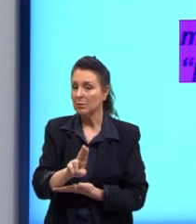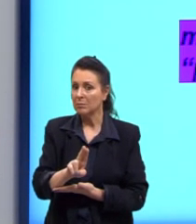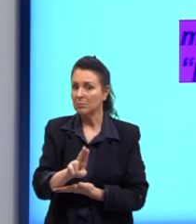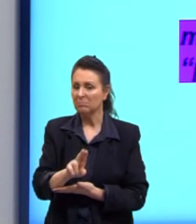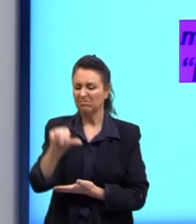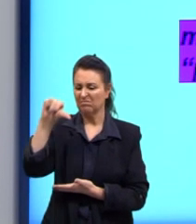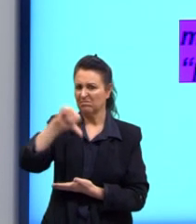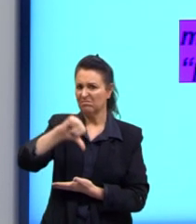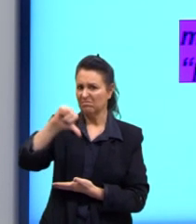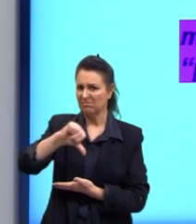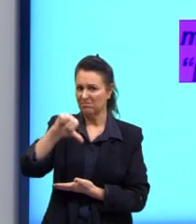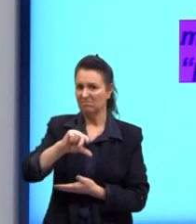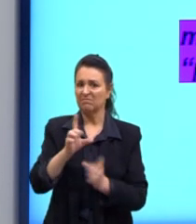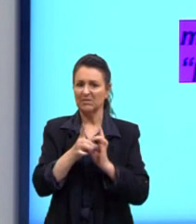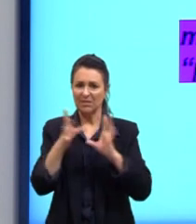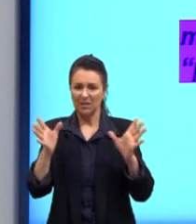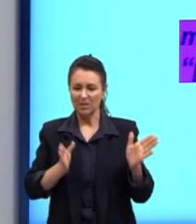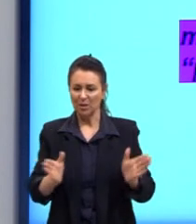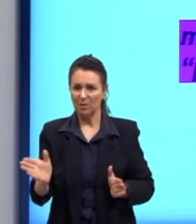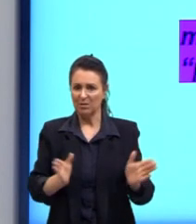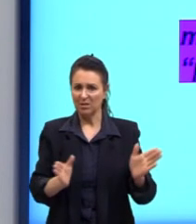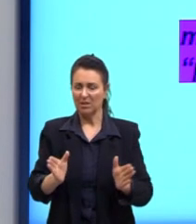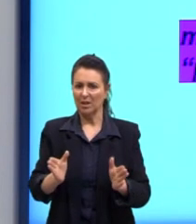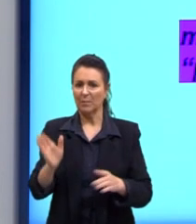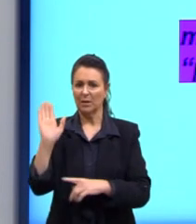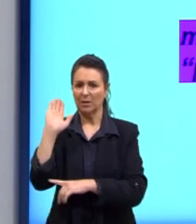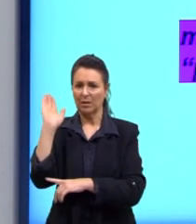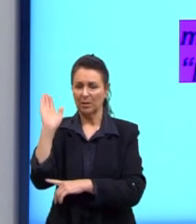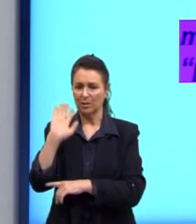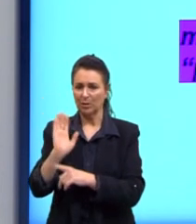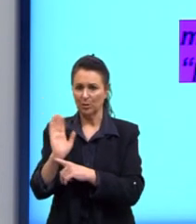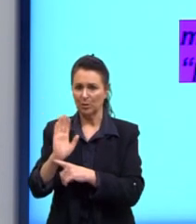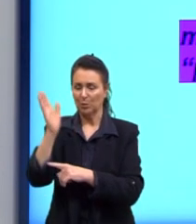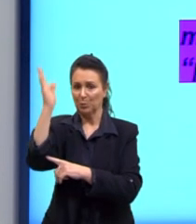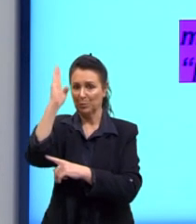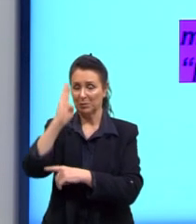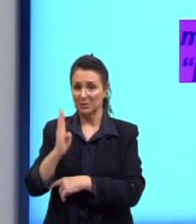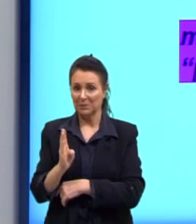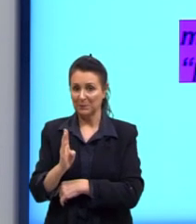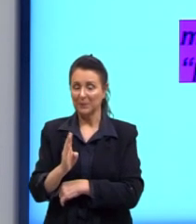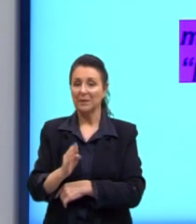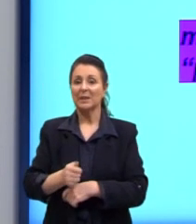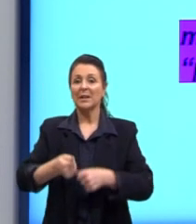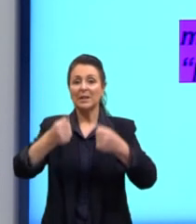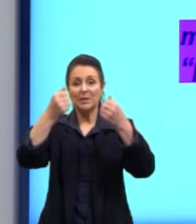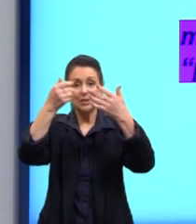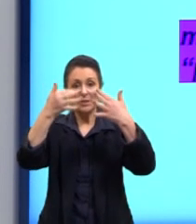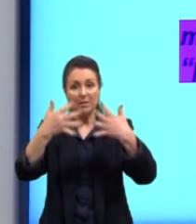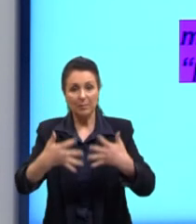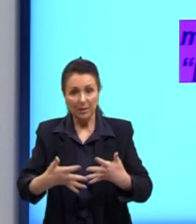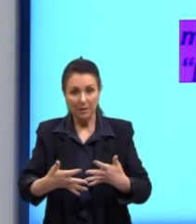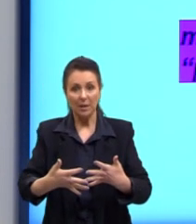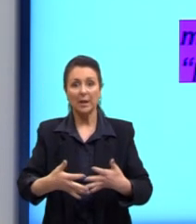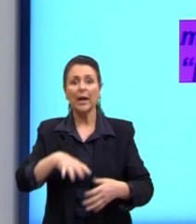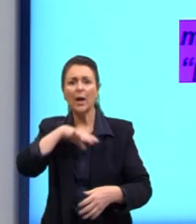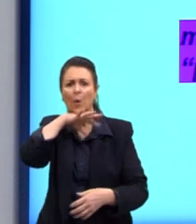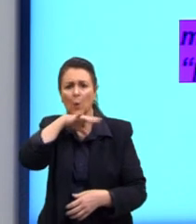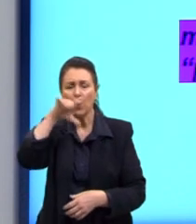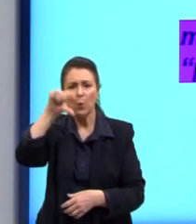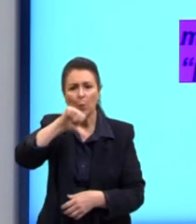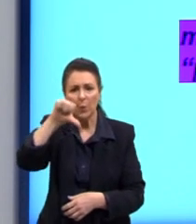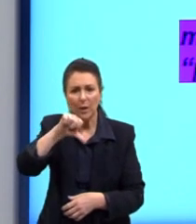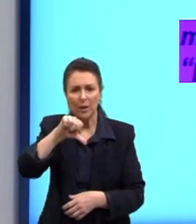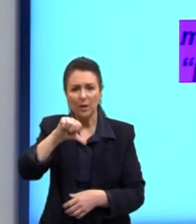a precária democratização do acesso ao cinema no Brasil. Ele já fala sobre essa ideia de precariedade. E ele